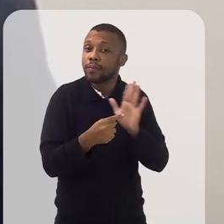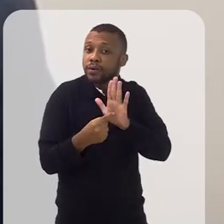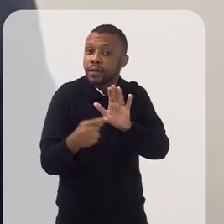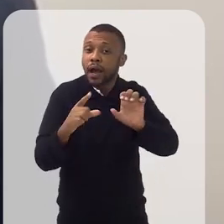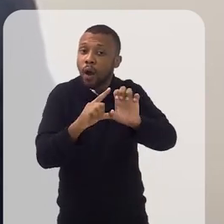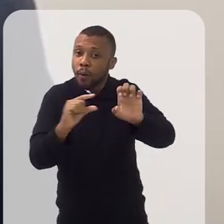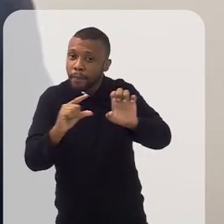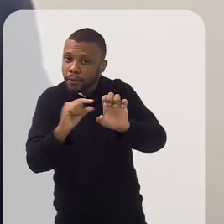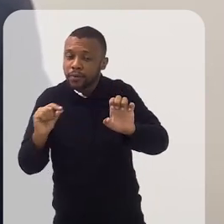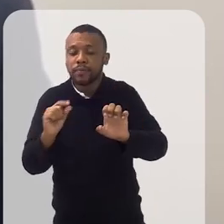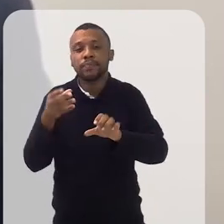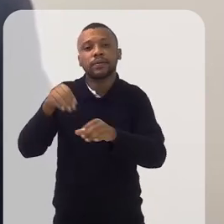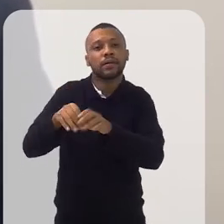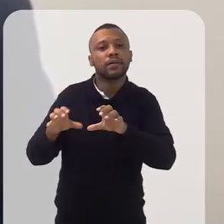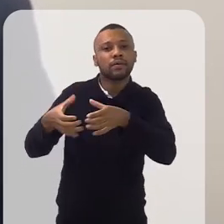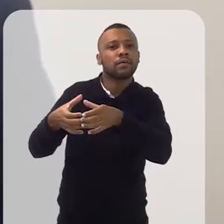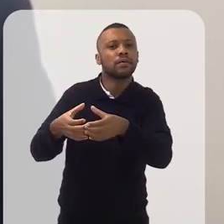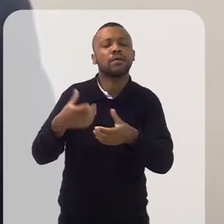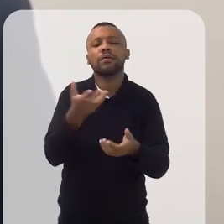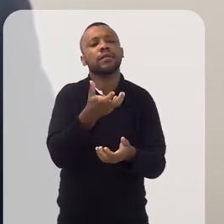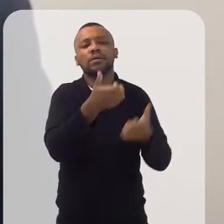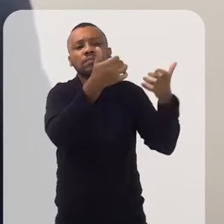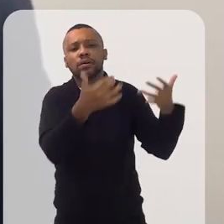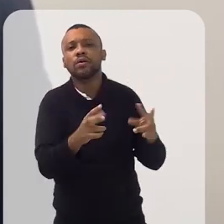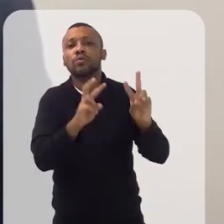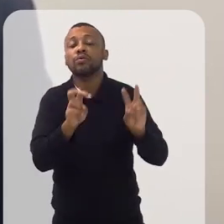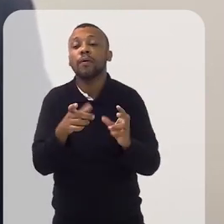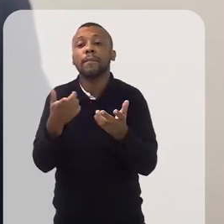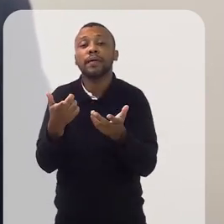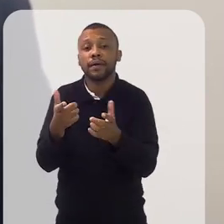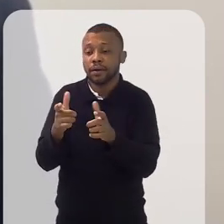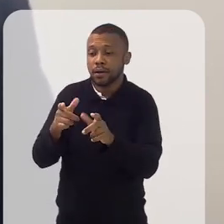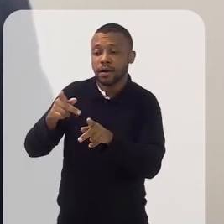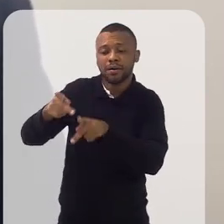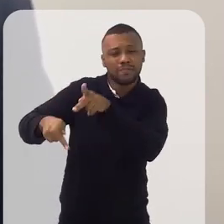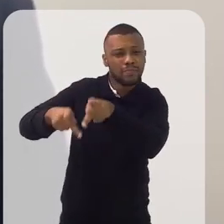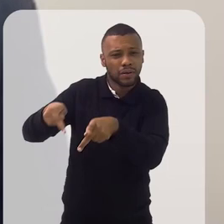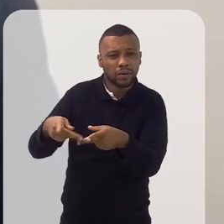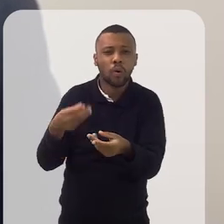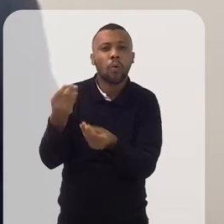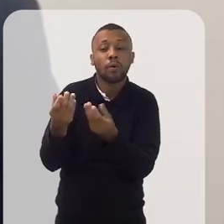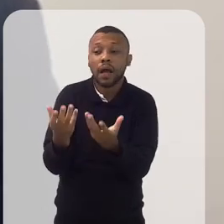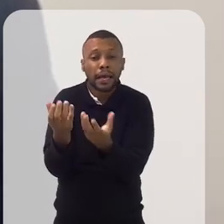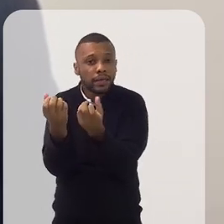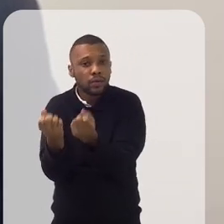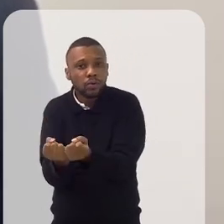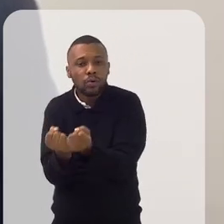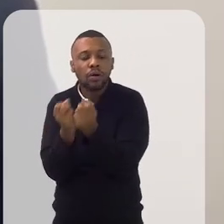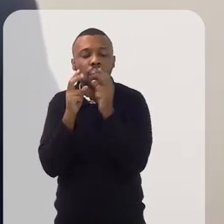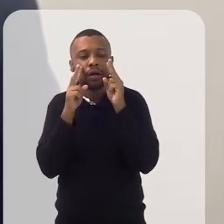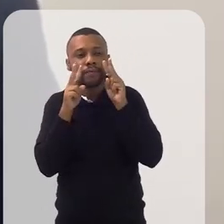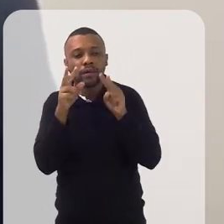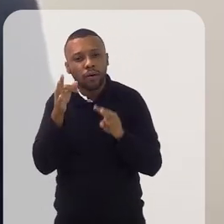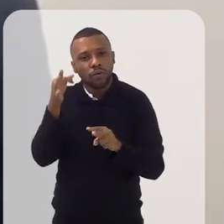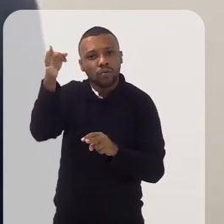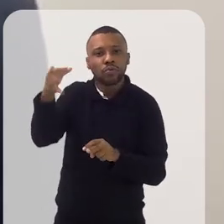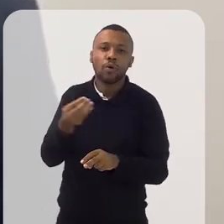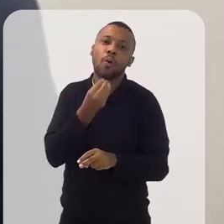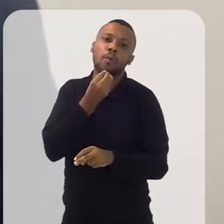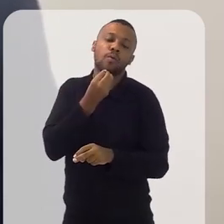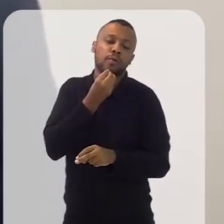empreendedorismo para essas comunidades. Eu queria que você falasse um pouquinho sobre a receptividade do projeto e o olhar para as